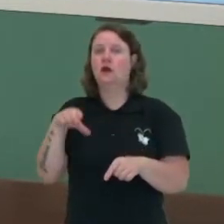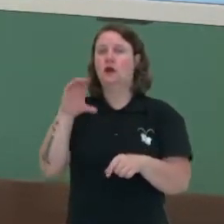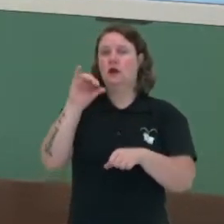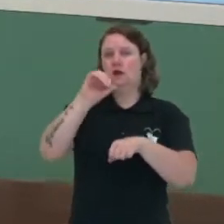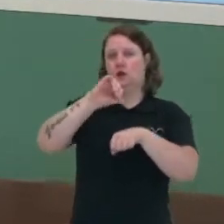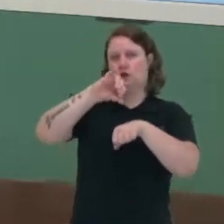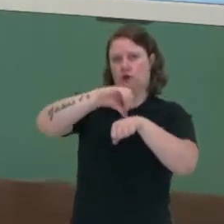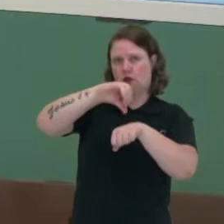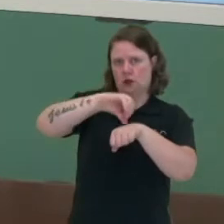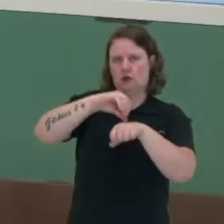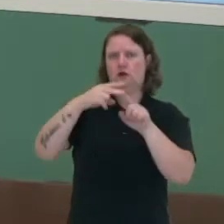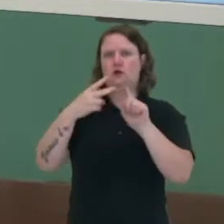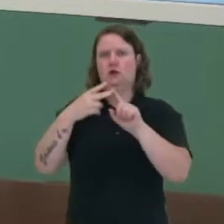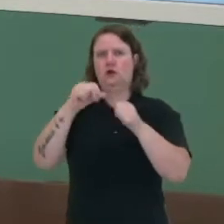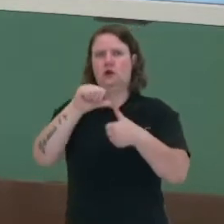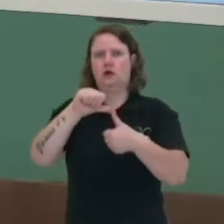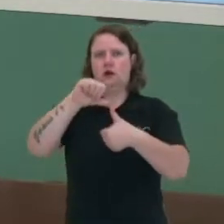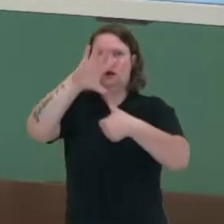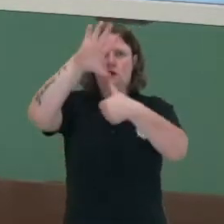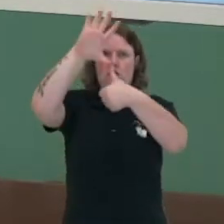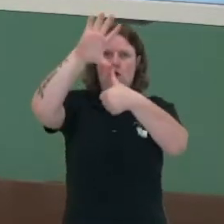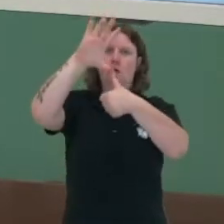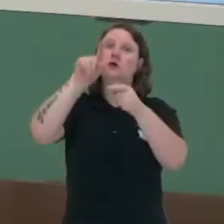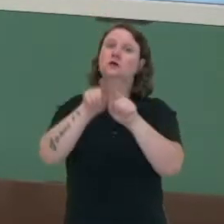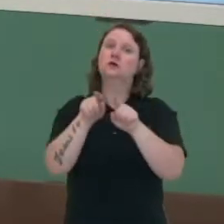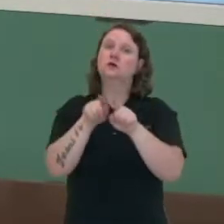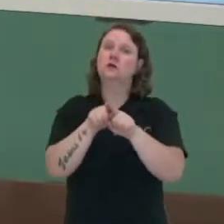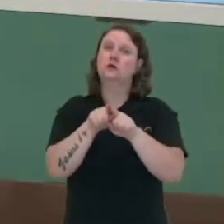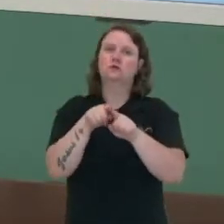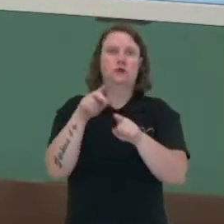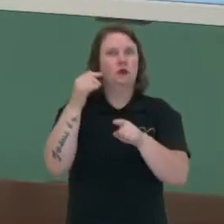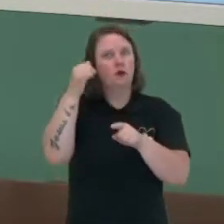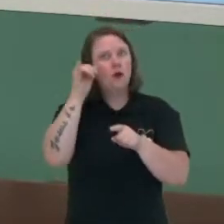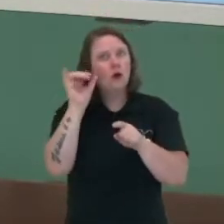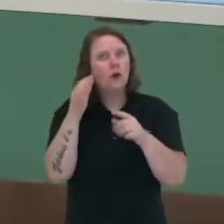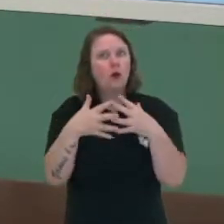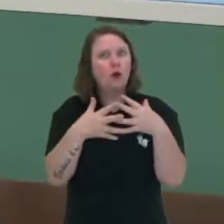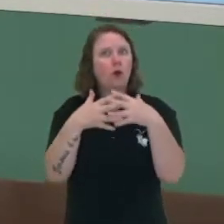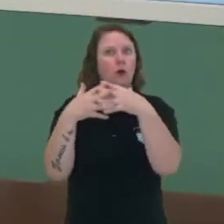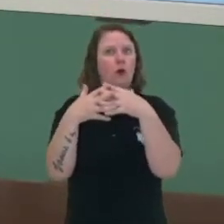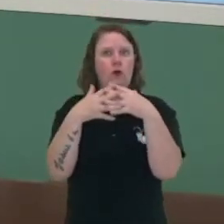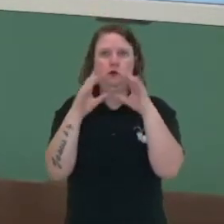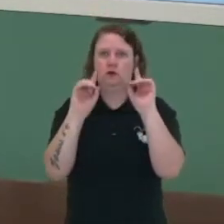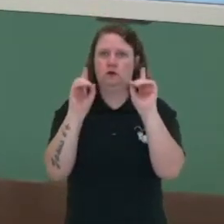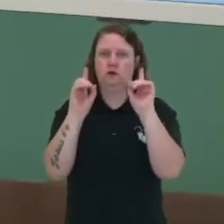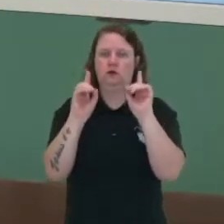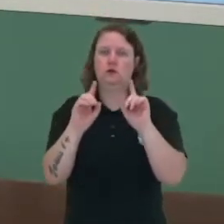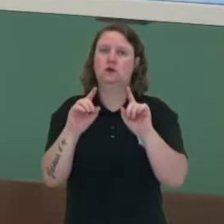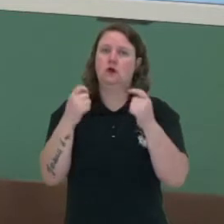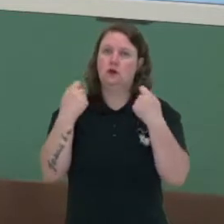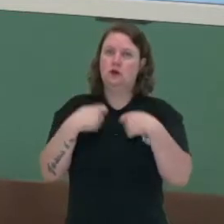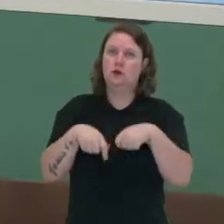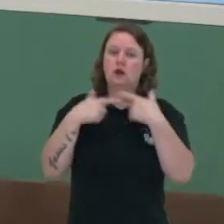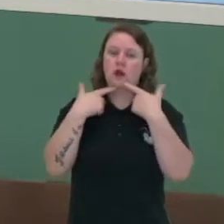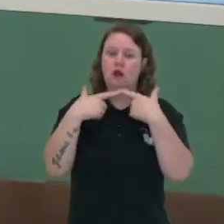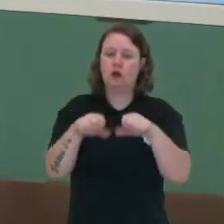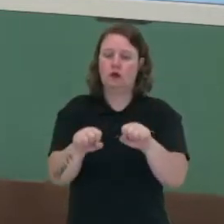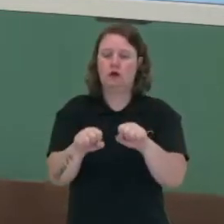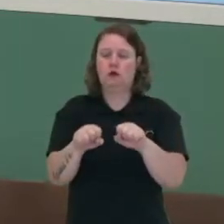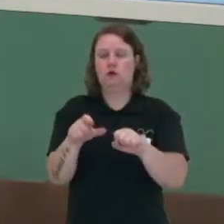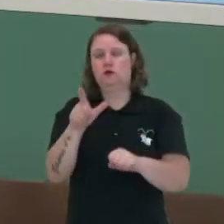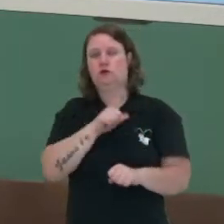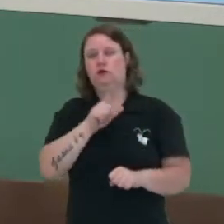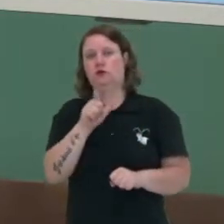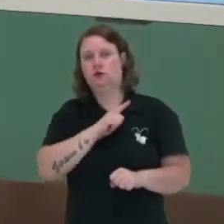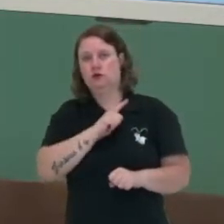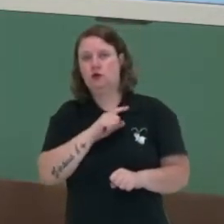América do Norte. Não confunda, porque muitas vezes a gente leva-se a pensar na questão linguística. Daí, na questão linguística, nós